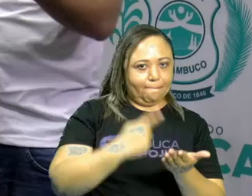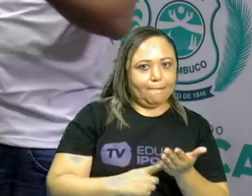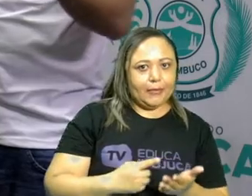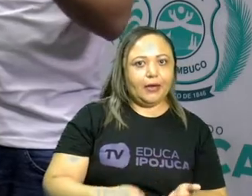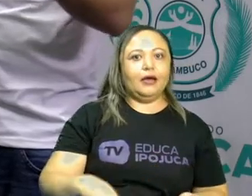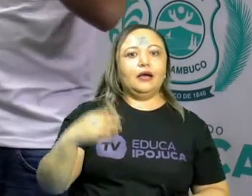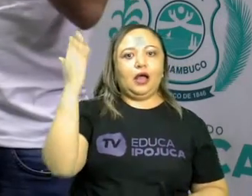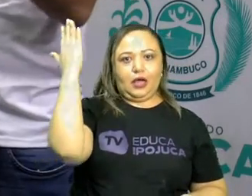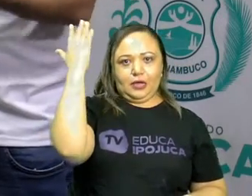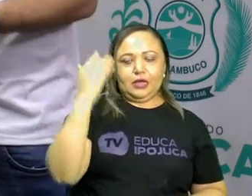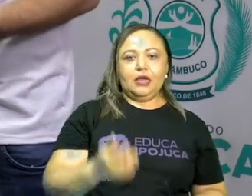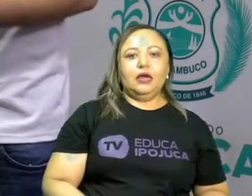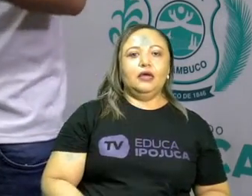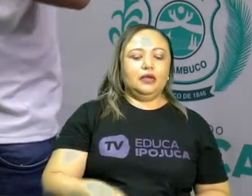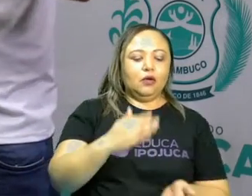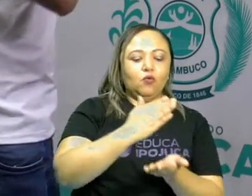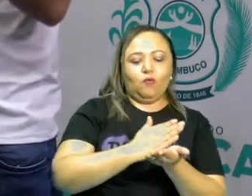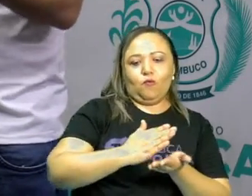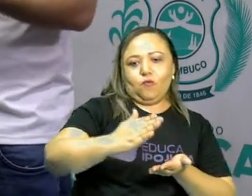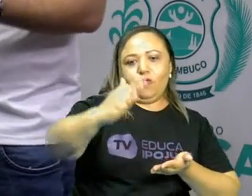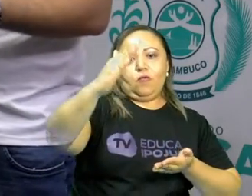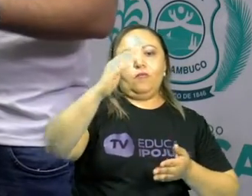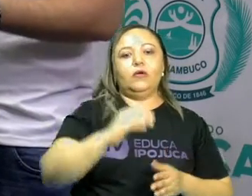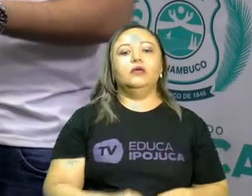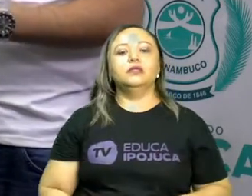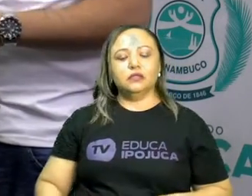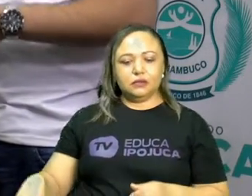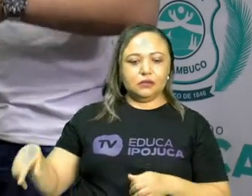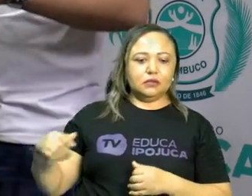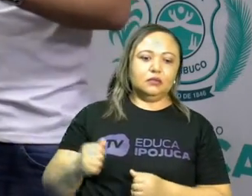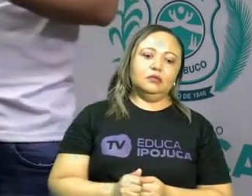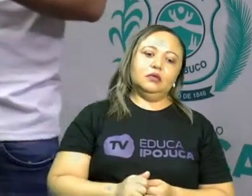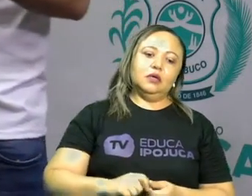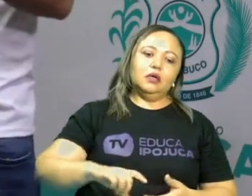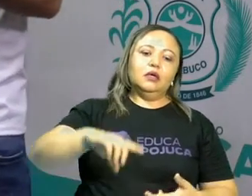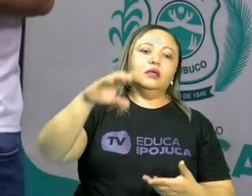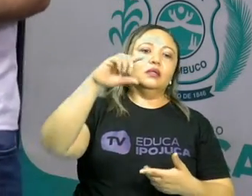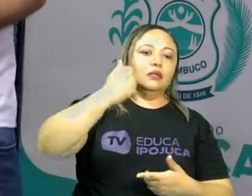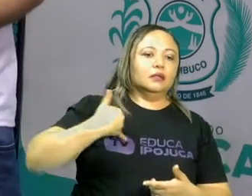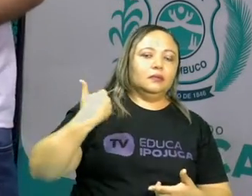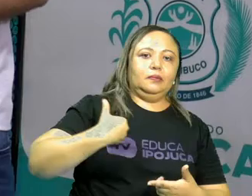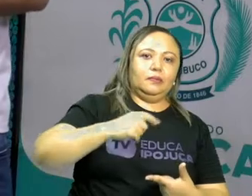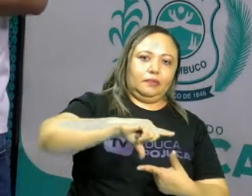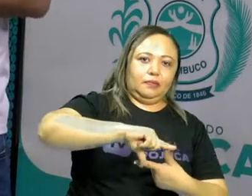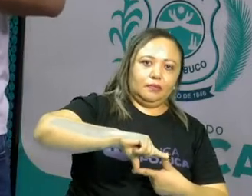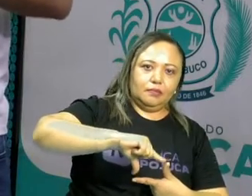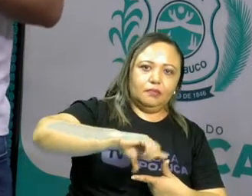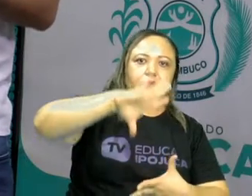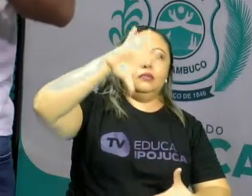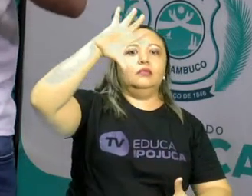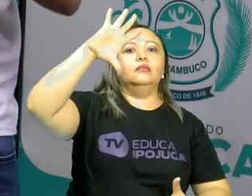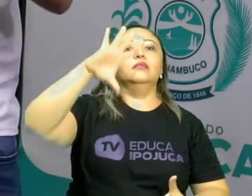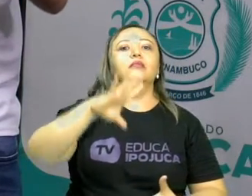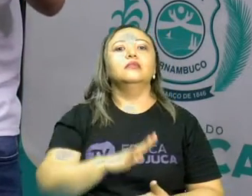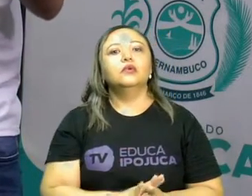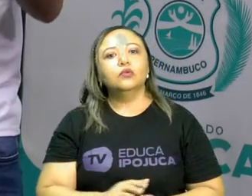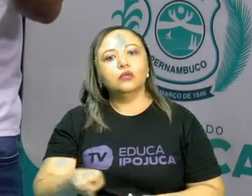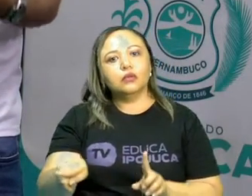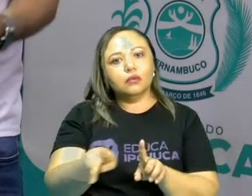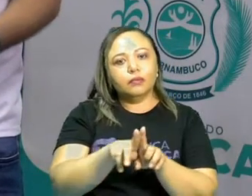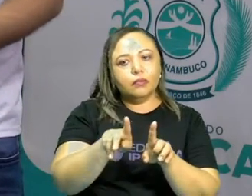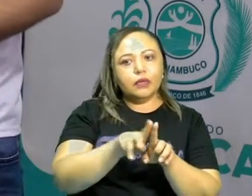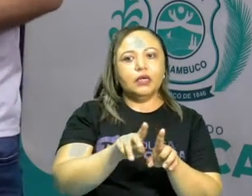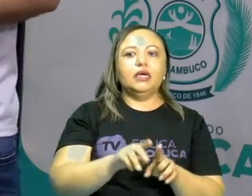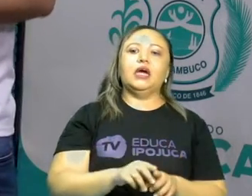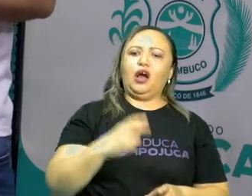marco aí desse novo período e do fim da Idade Média. O renascimento, não é? Então, assim, a questão do renascimento